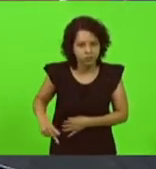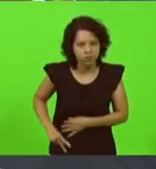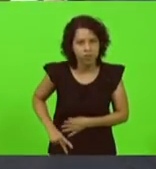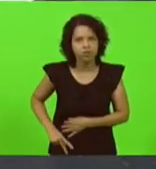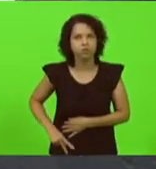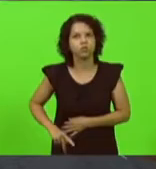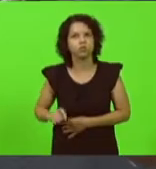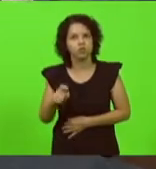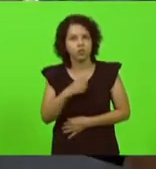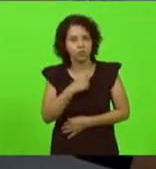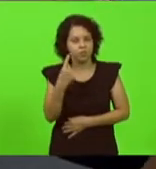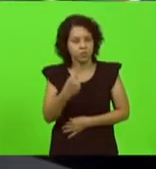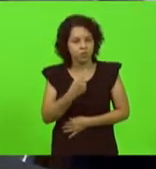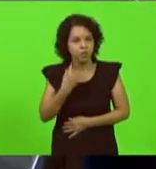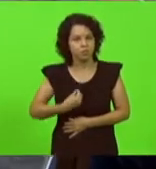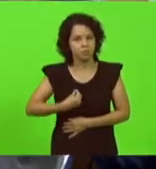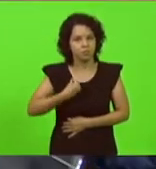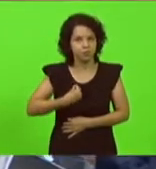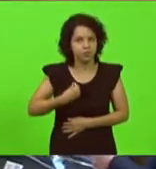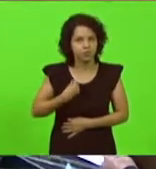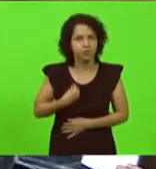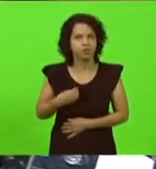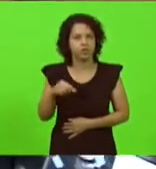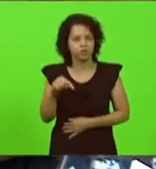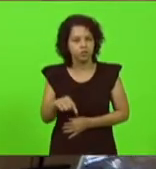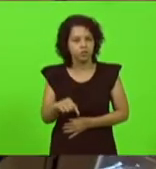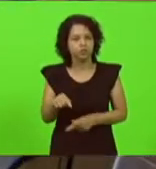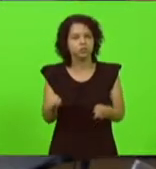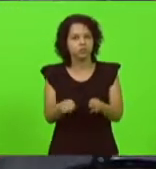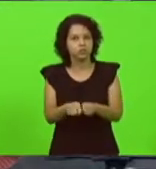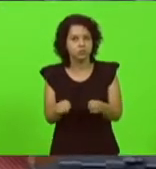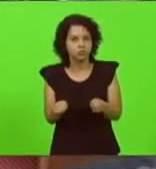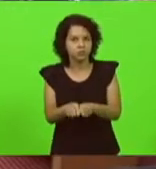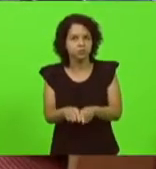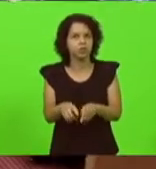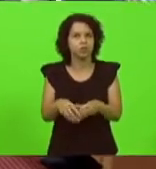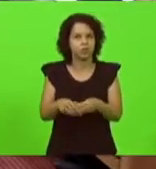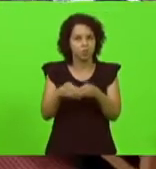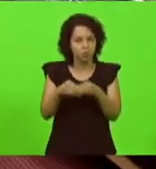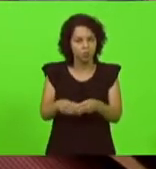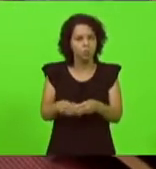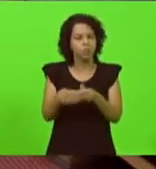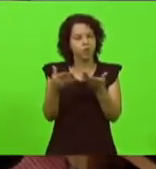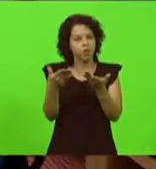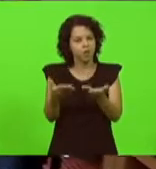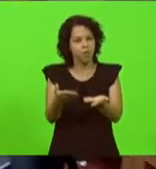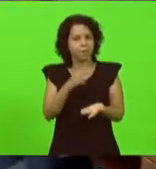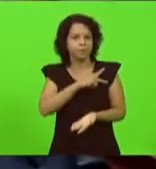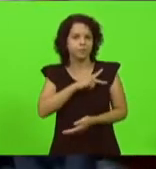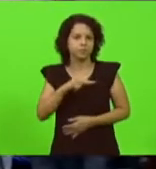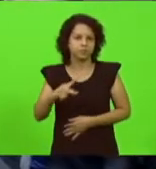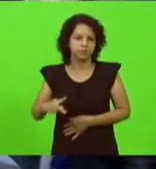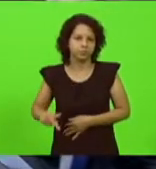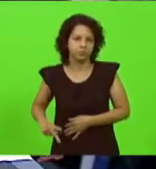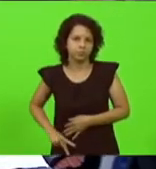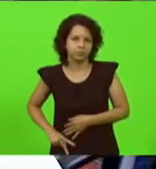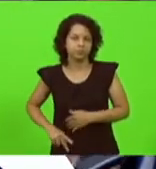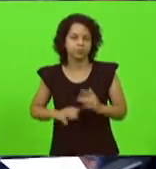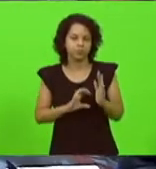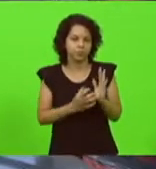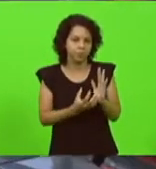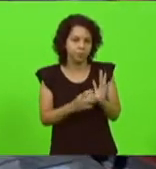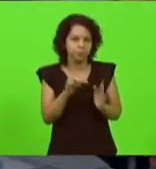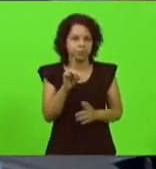deputados que aqui estão. Da mesma forma, cumprimentar o presidente do nosso partido, Décio Lima, a ex